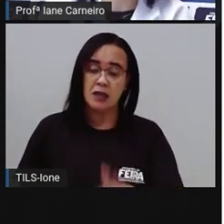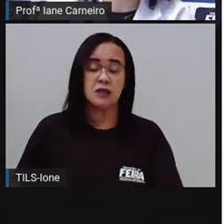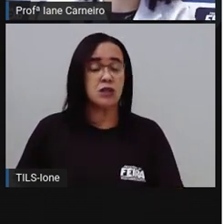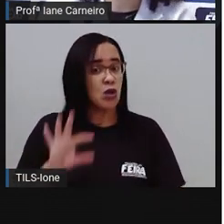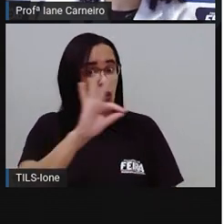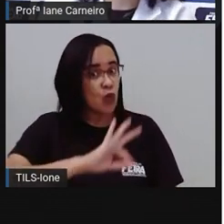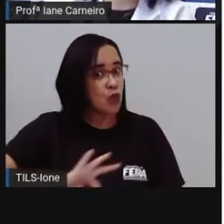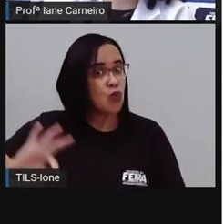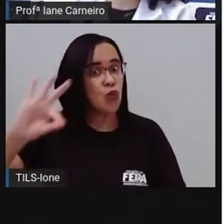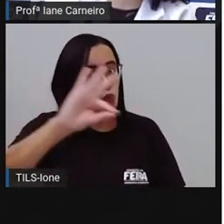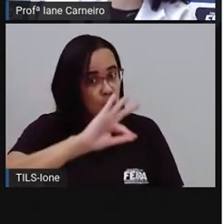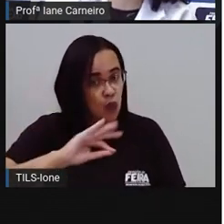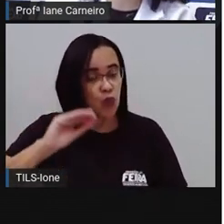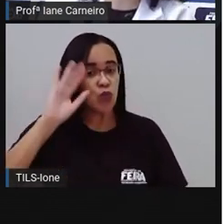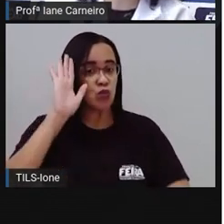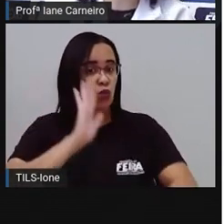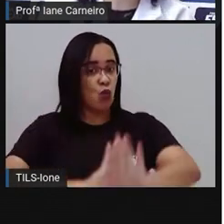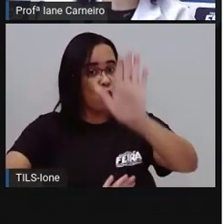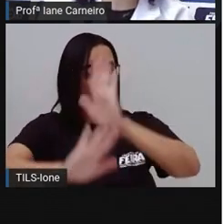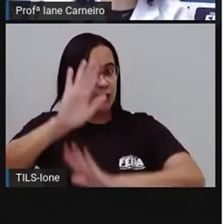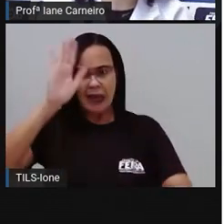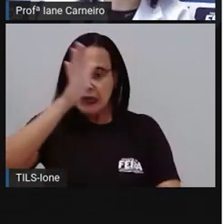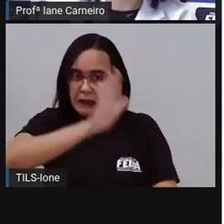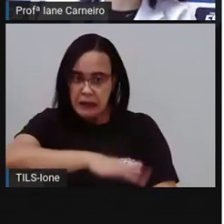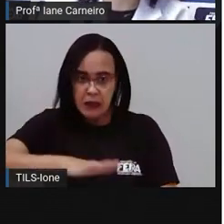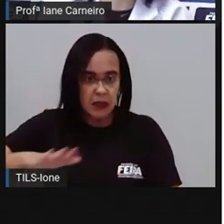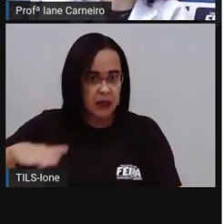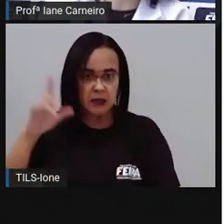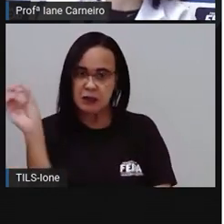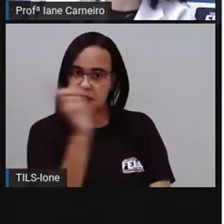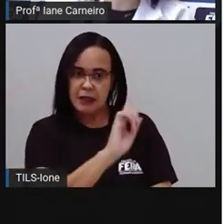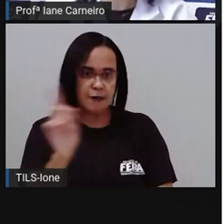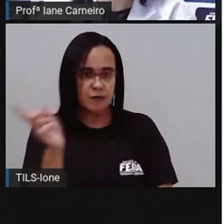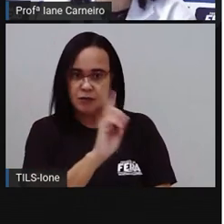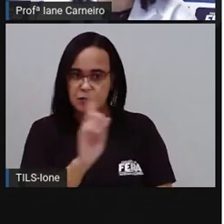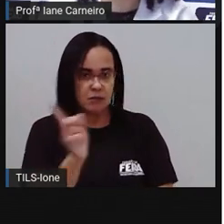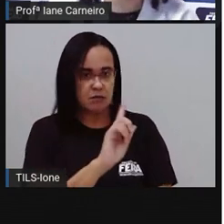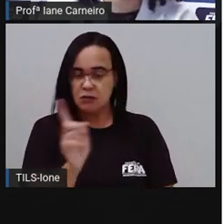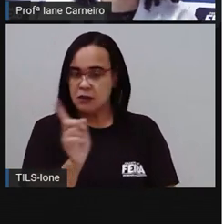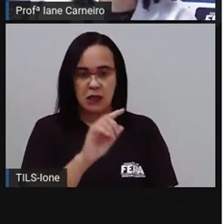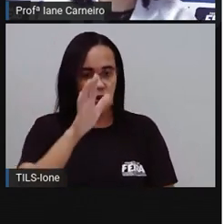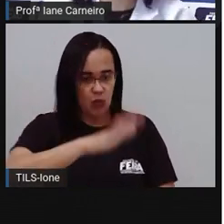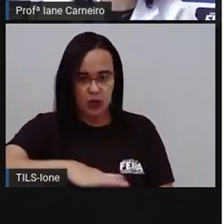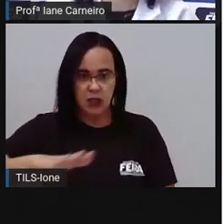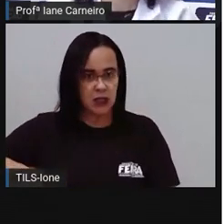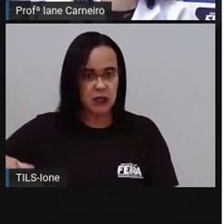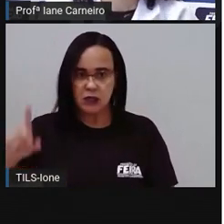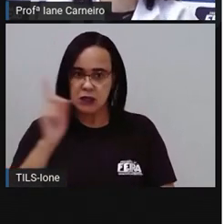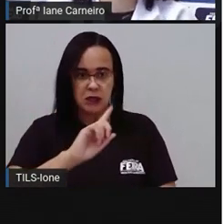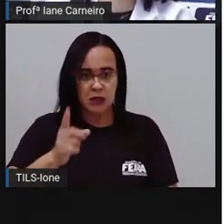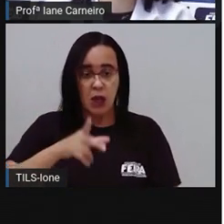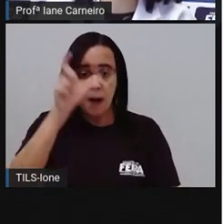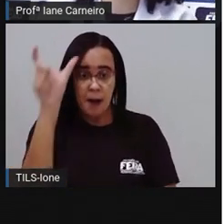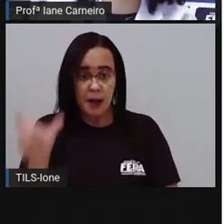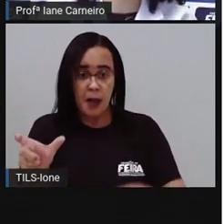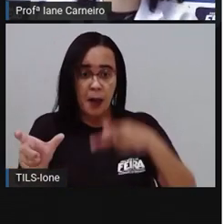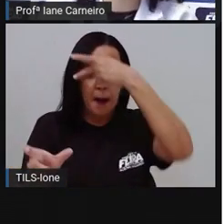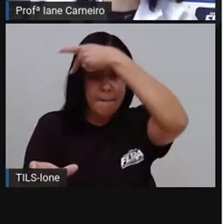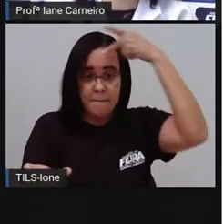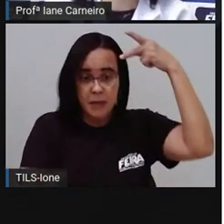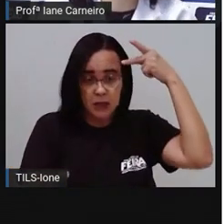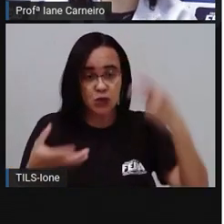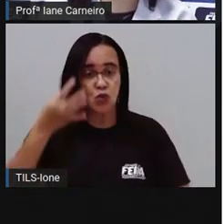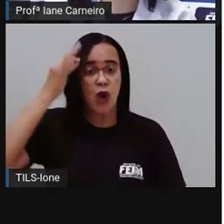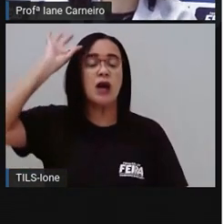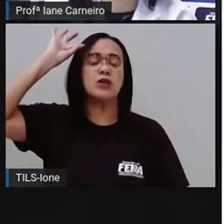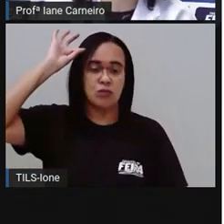esses aqui, a criança tem que ter cuidado ao chegar perto, né? Não é para a criança usar, tá bom? São produtos que o adulto